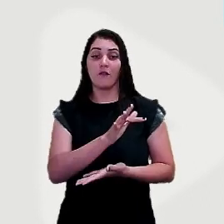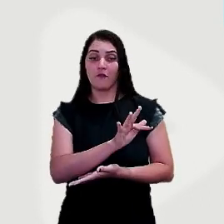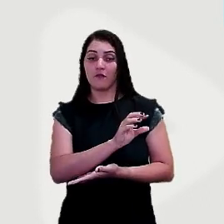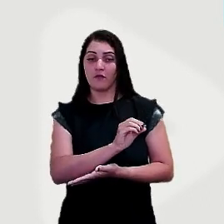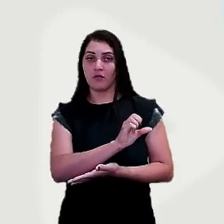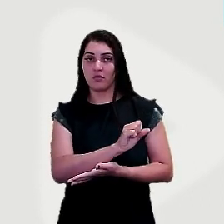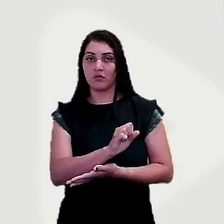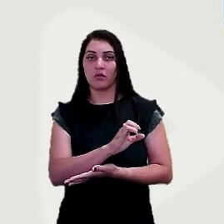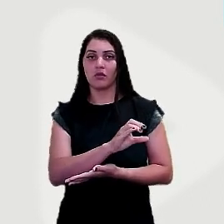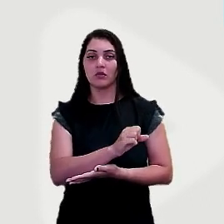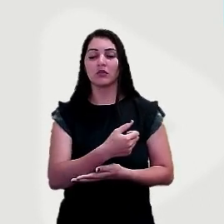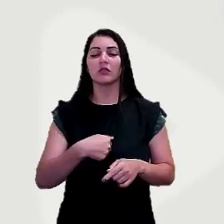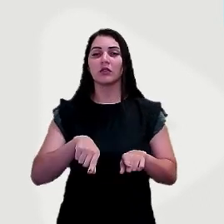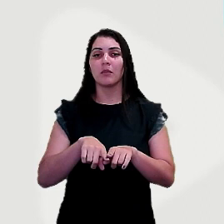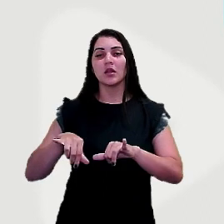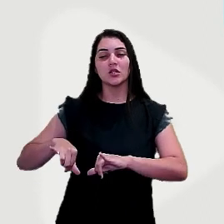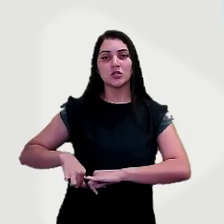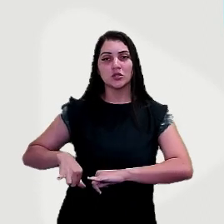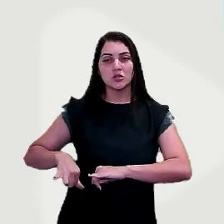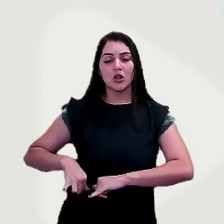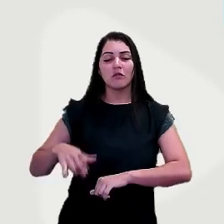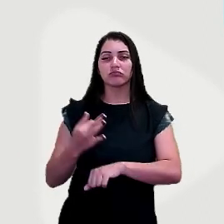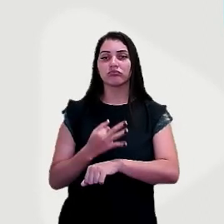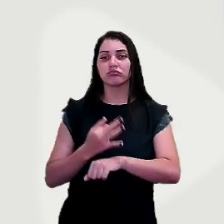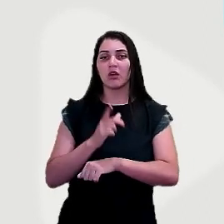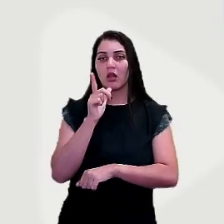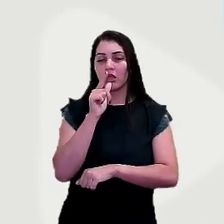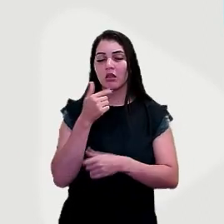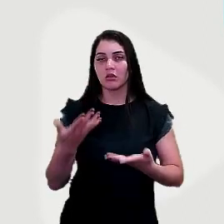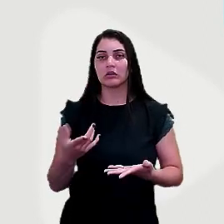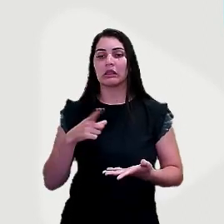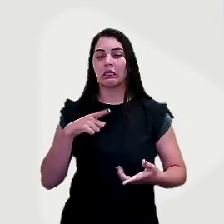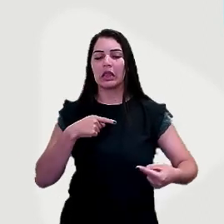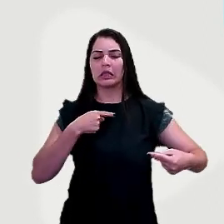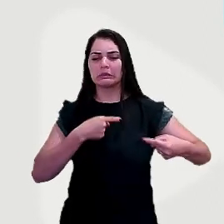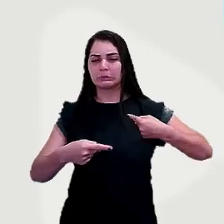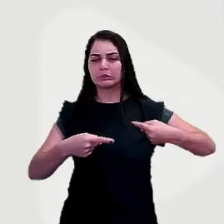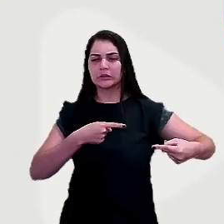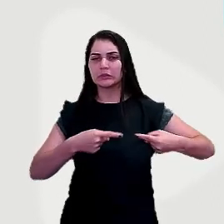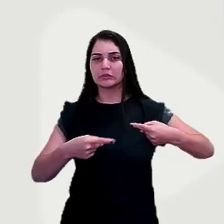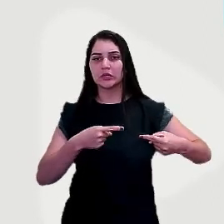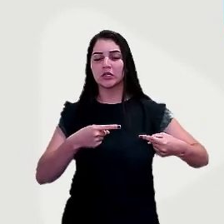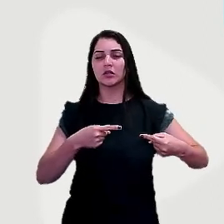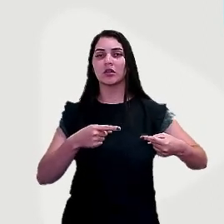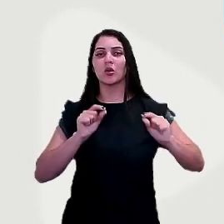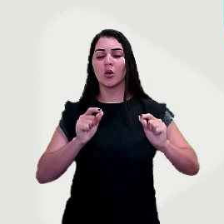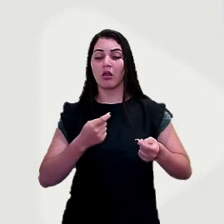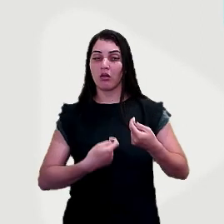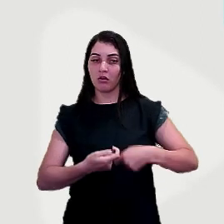como também elas sofrem com o problema de escassez de água. Então, muitas vezes, há disputas que são do ponto de vista